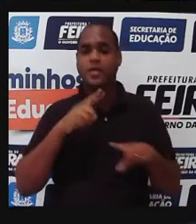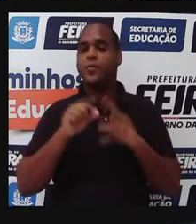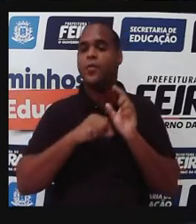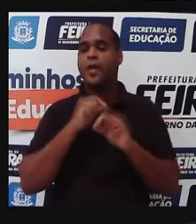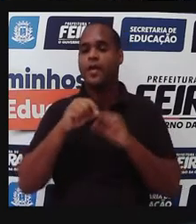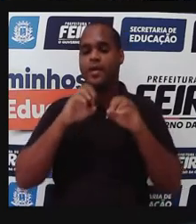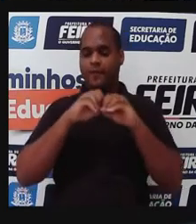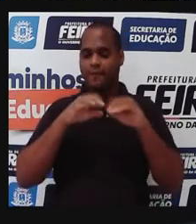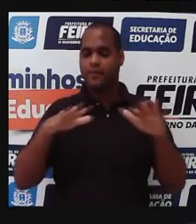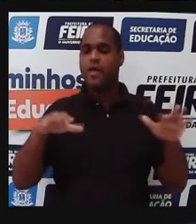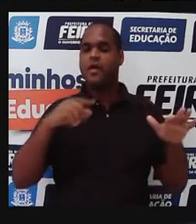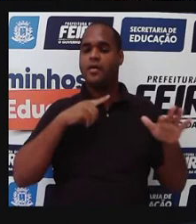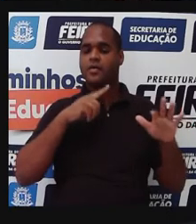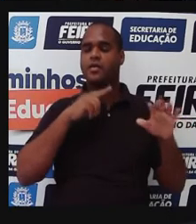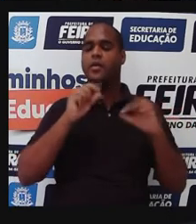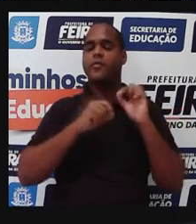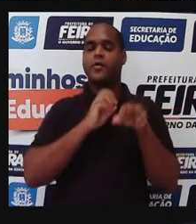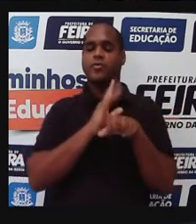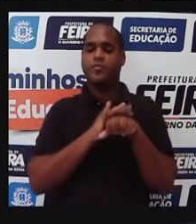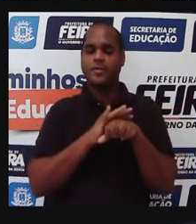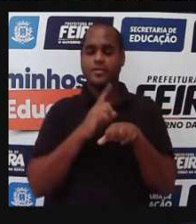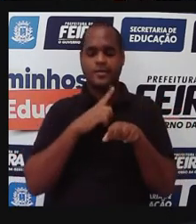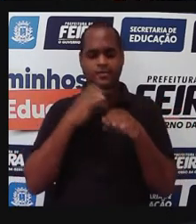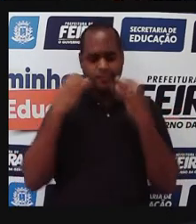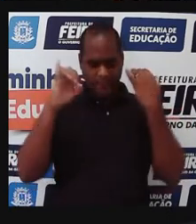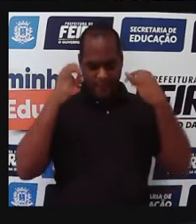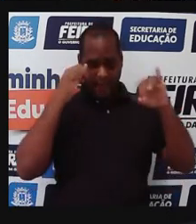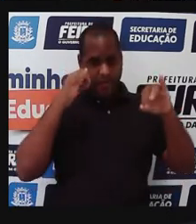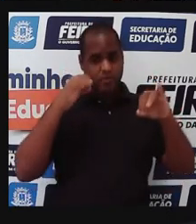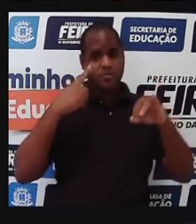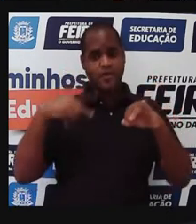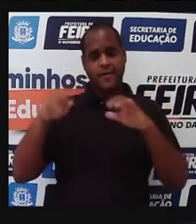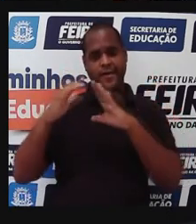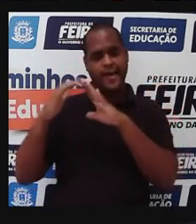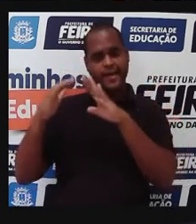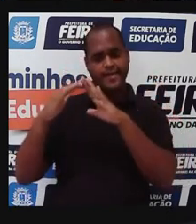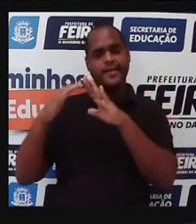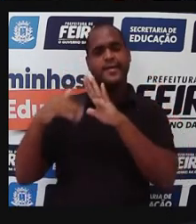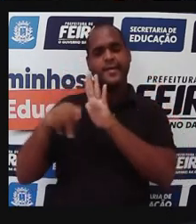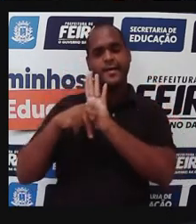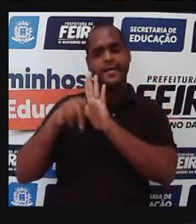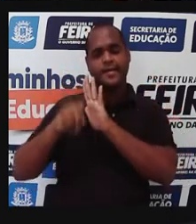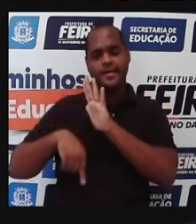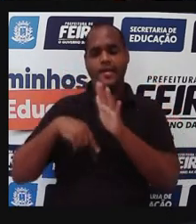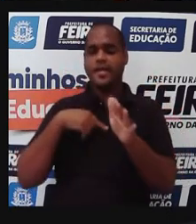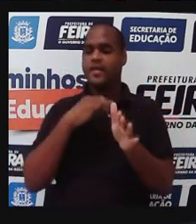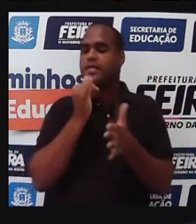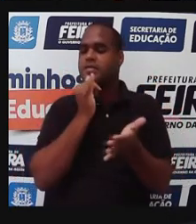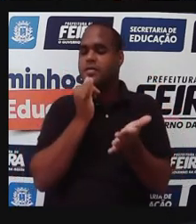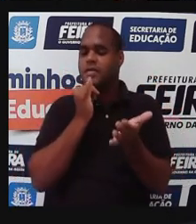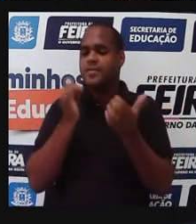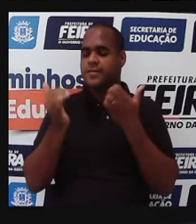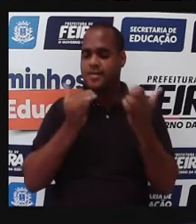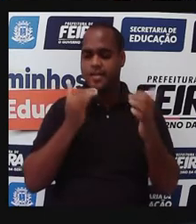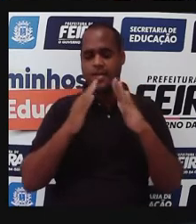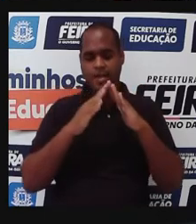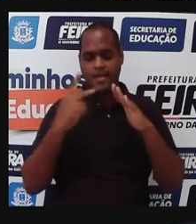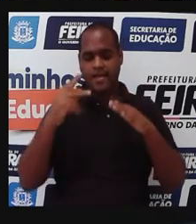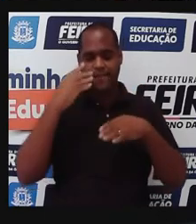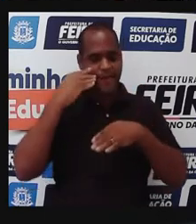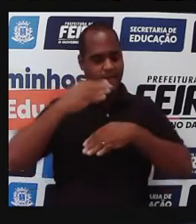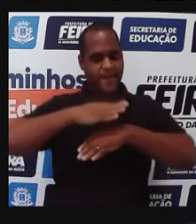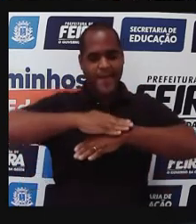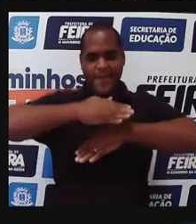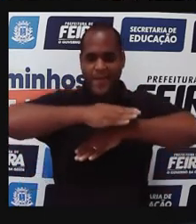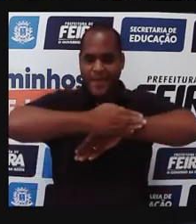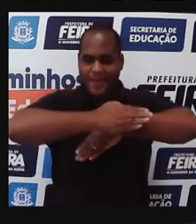transmissor da doença, esse vetor, ele se afaste de nossas casas. E aí, por exemplo, casas feitas de taipa,